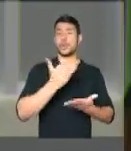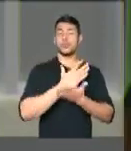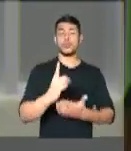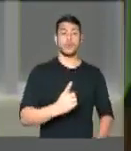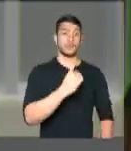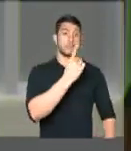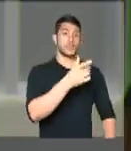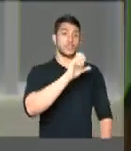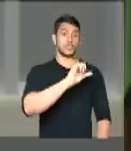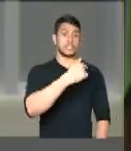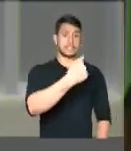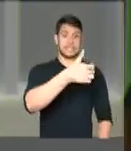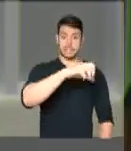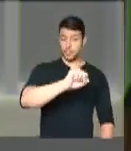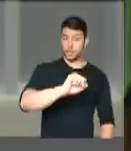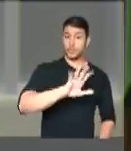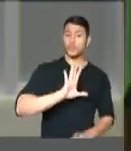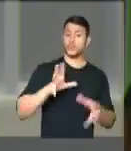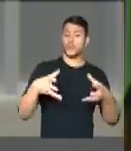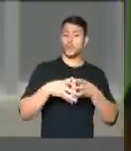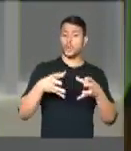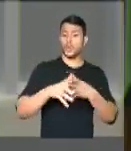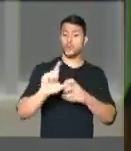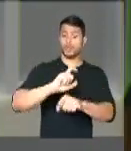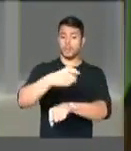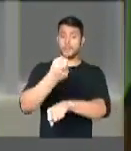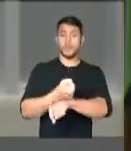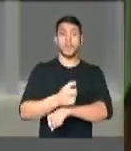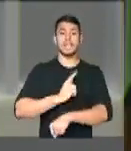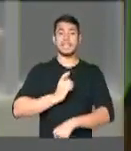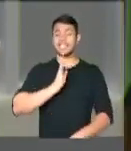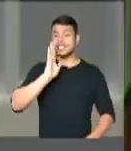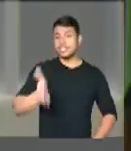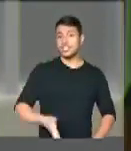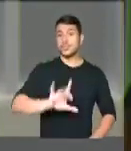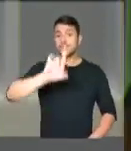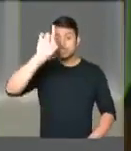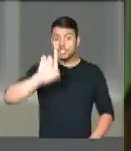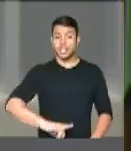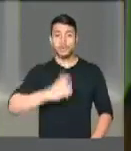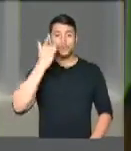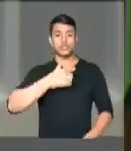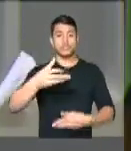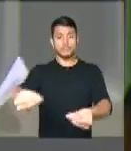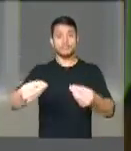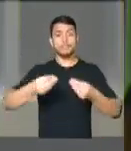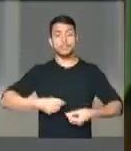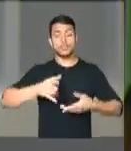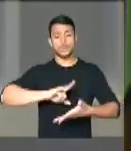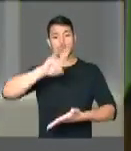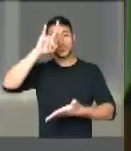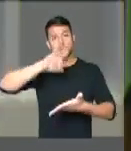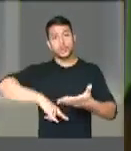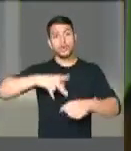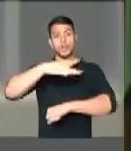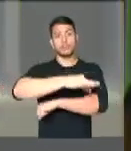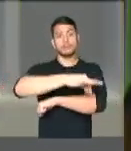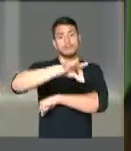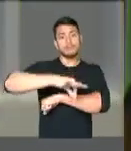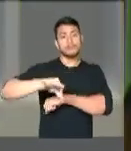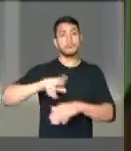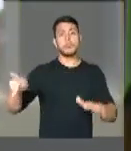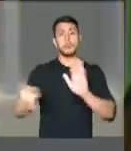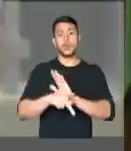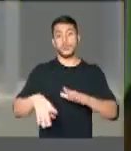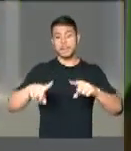direito assegurado na Constituição de ter a titulação das suas terras. Infelizmente, até